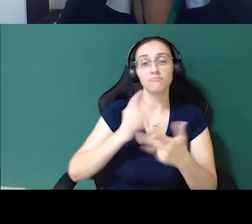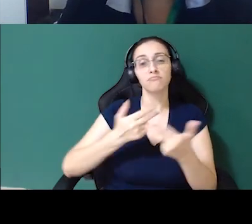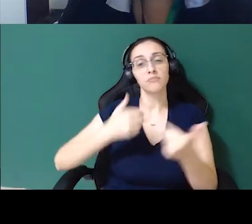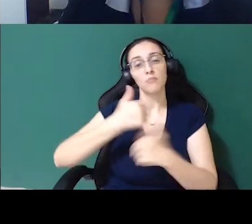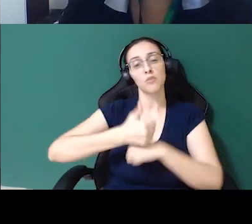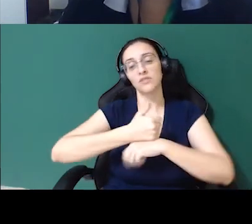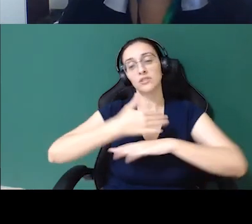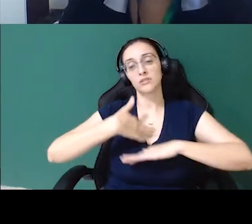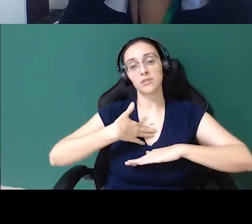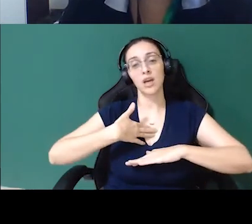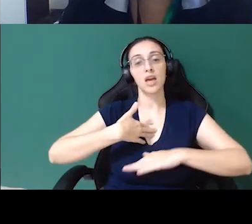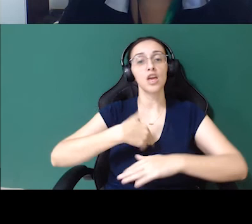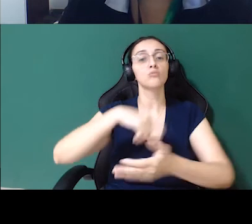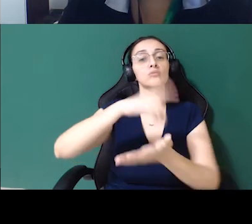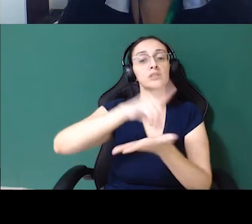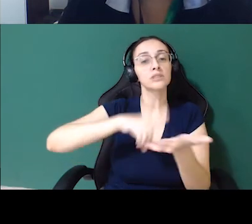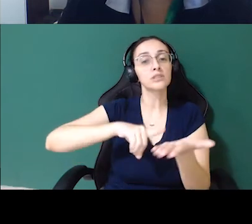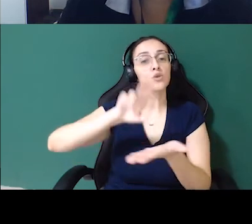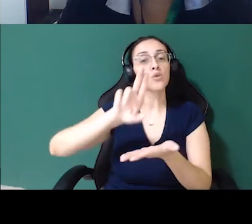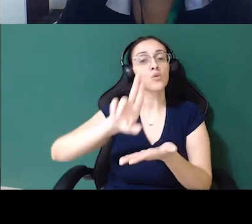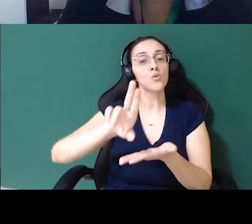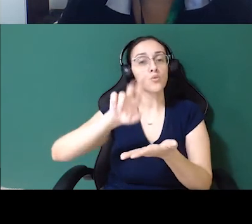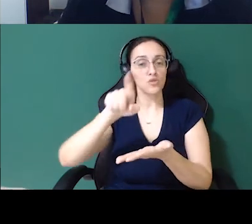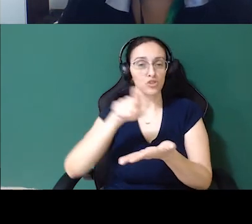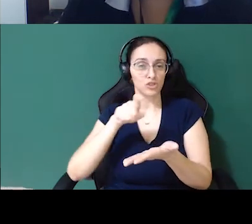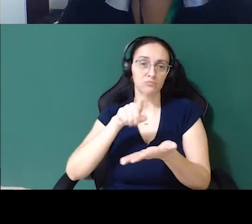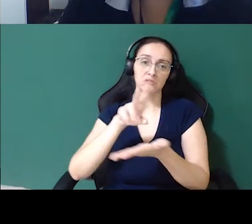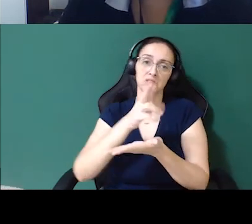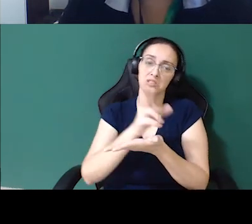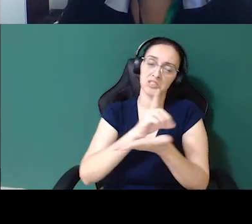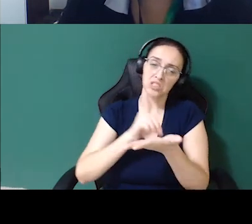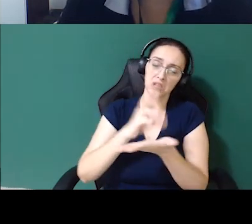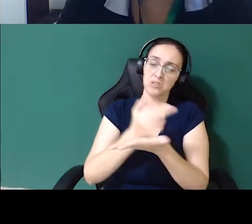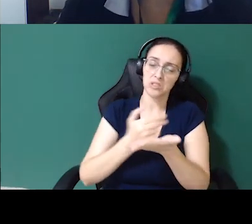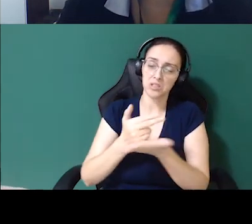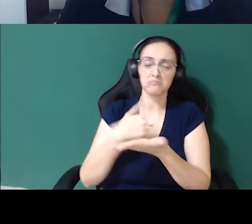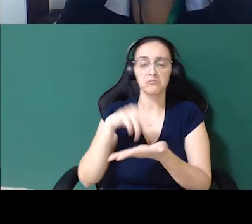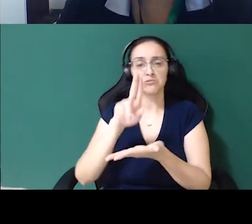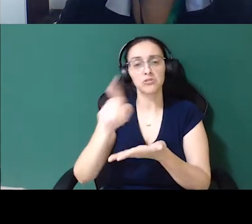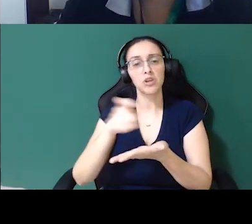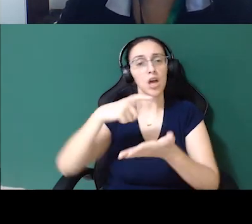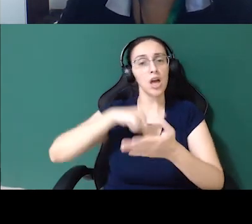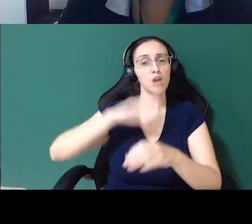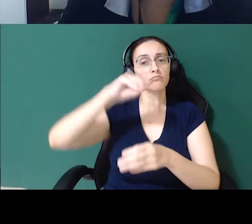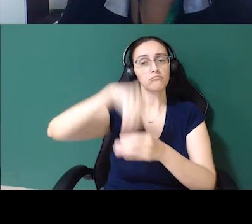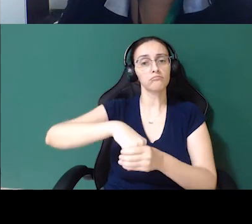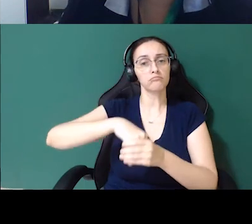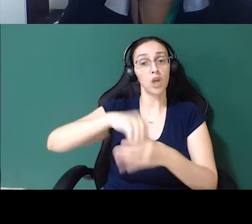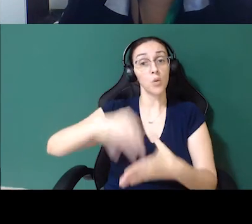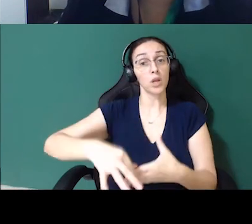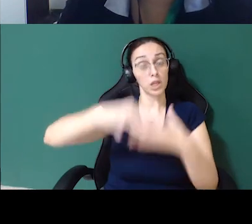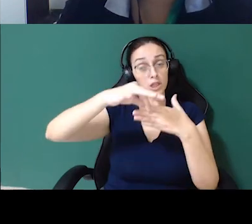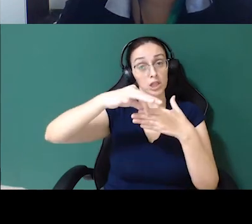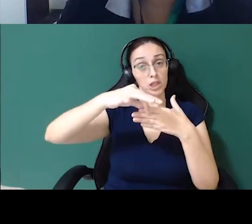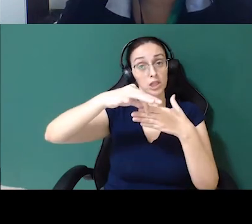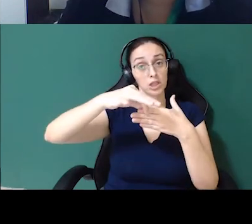como UX designer, eu tento construir, né, eu faço isso hoje na minha função de liderança, de